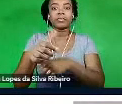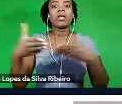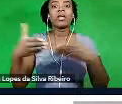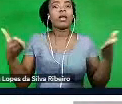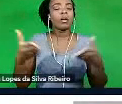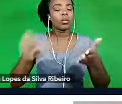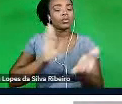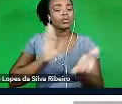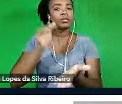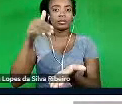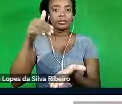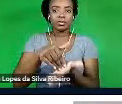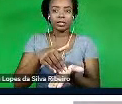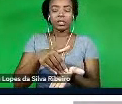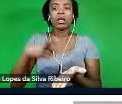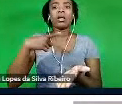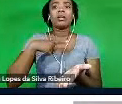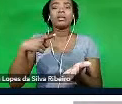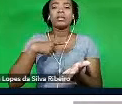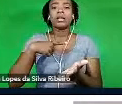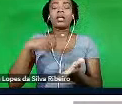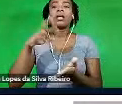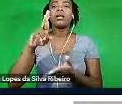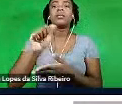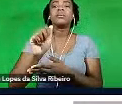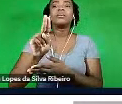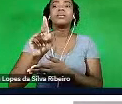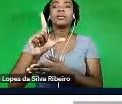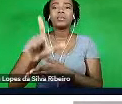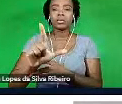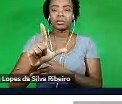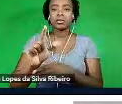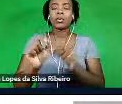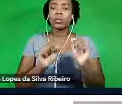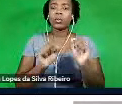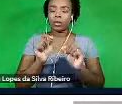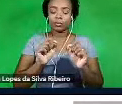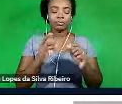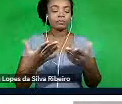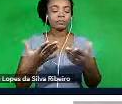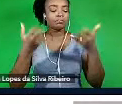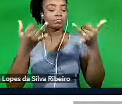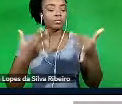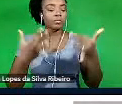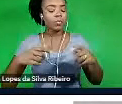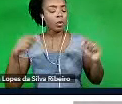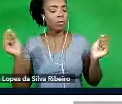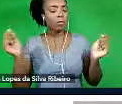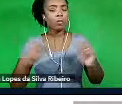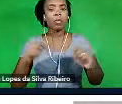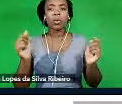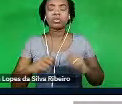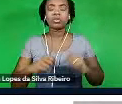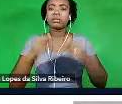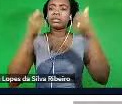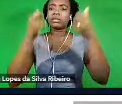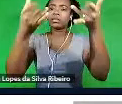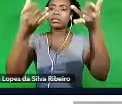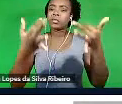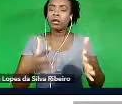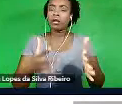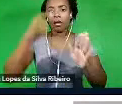questão do Raul Neto onde ele diz o seguinte, pode dizer para nós se a inteligência artificial